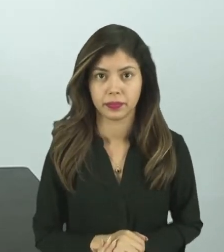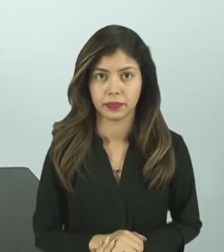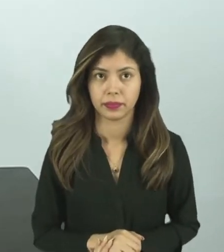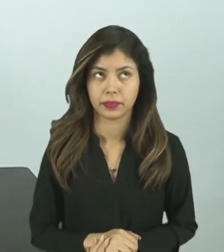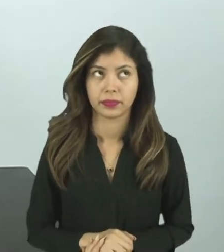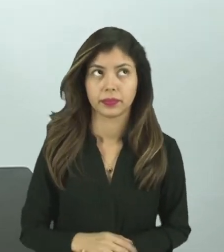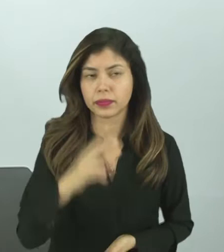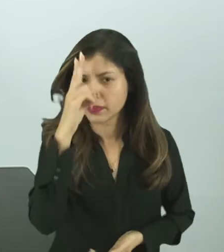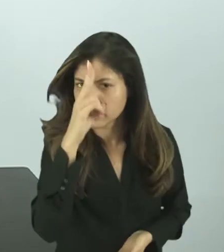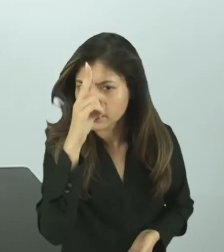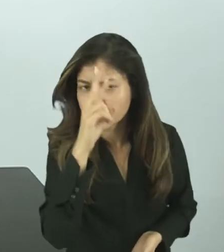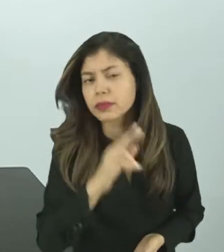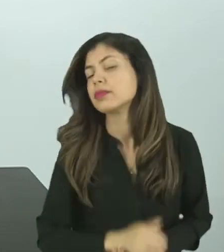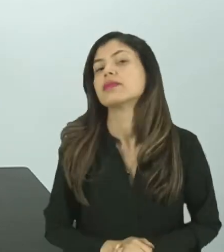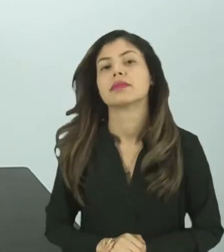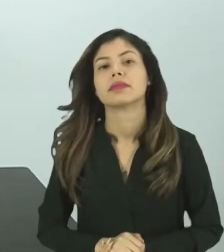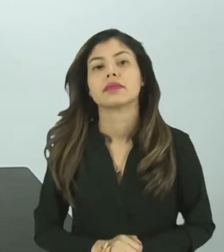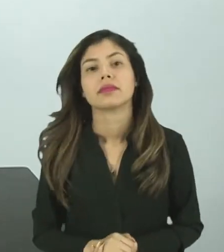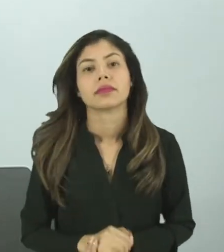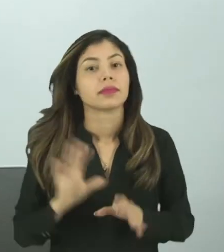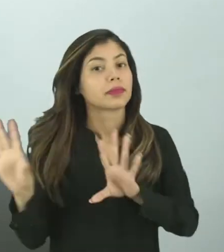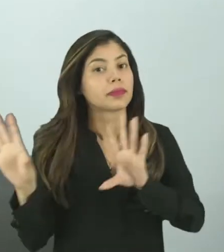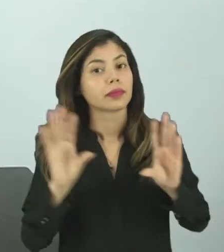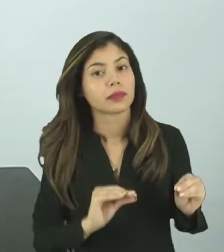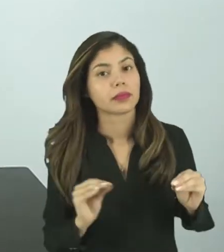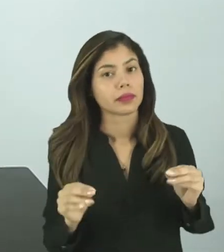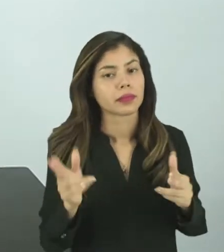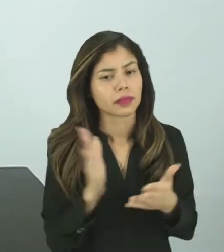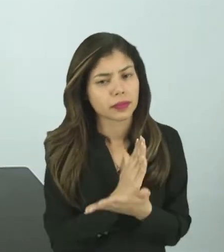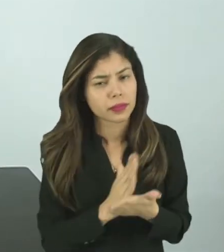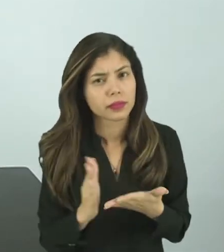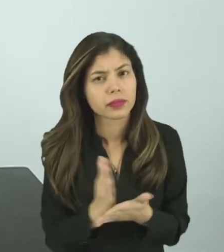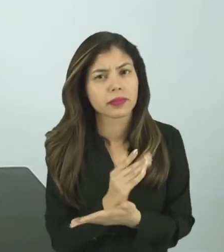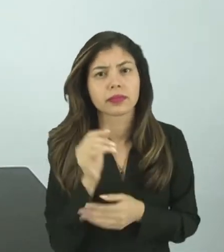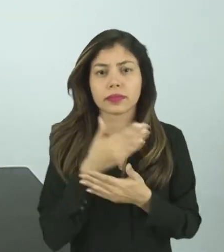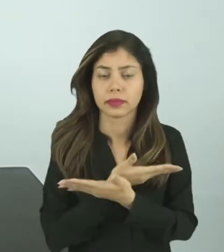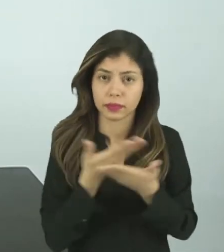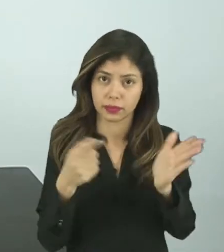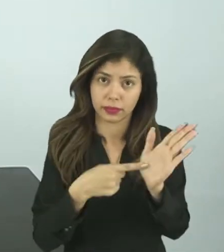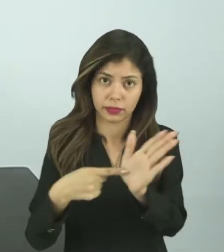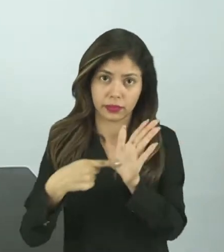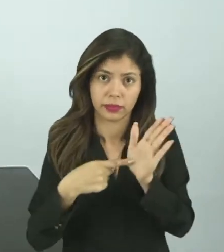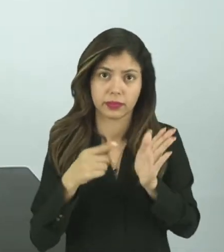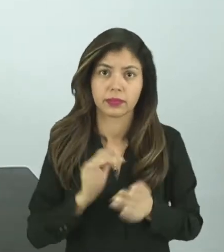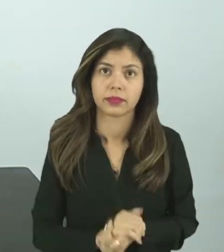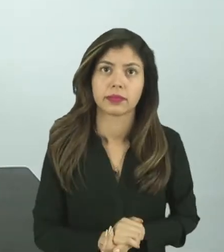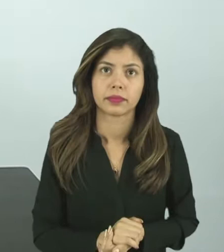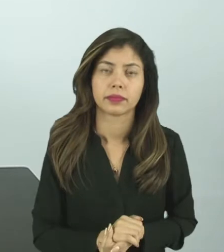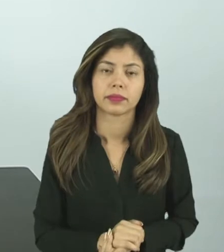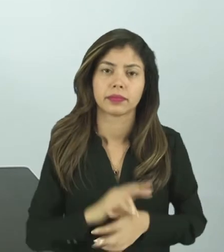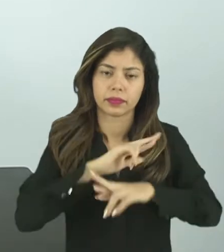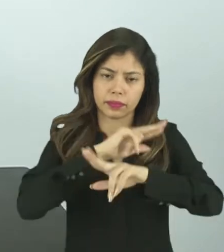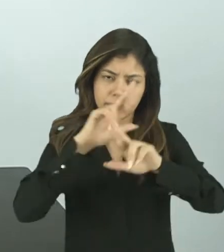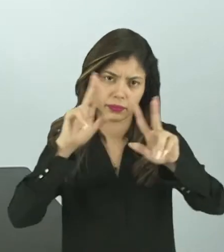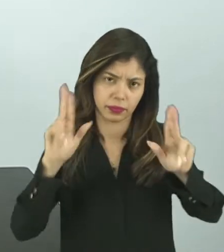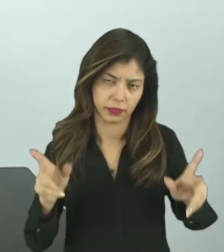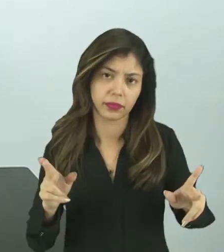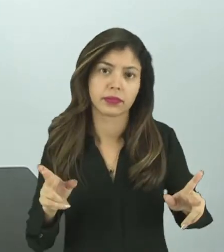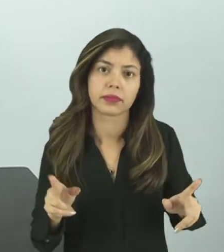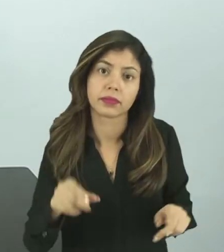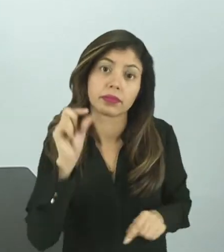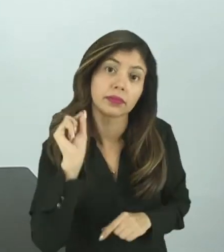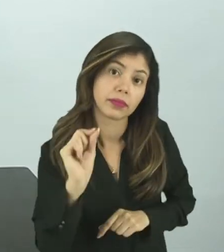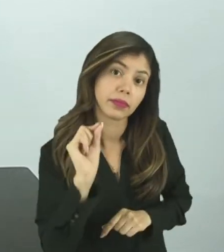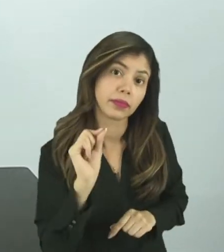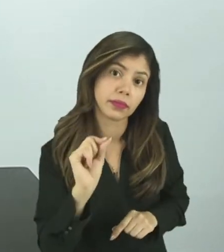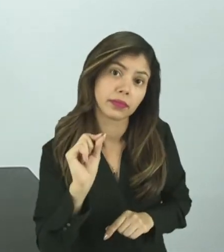Vocês lembram? Eu trouxe algo para demonstrar para vocês. E eu vou tirando devagarzinho o que,